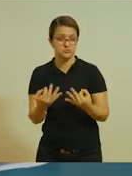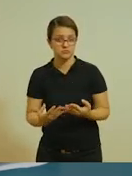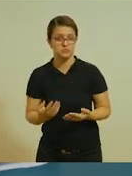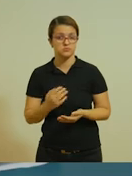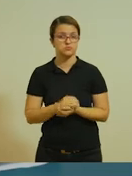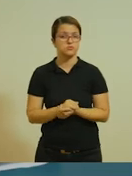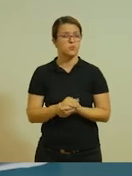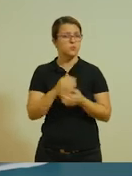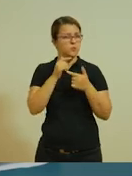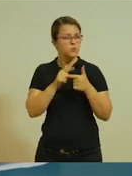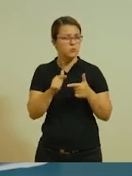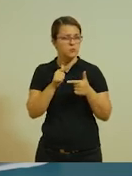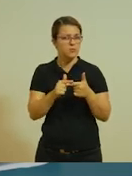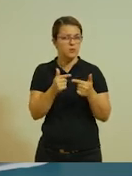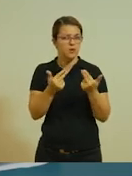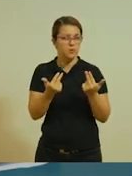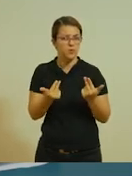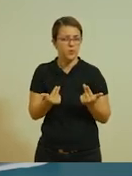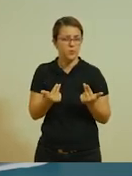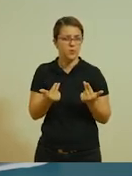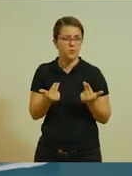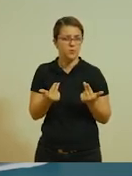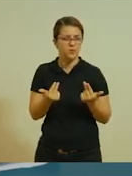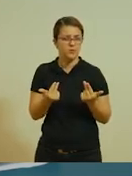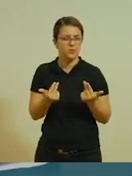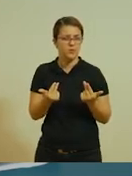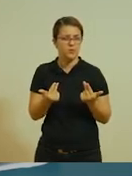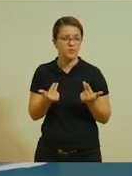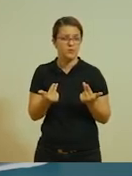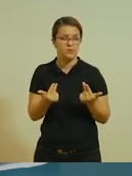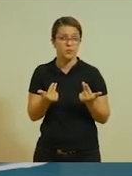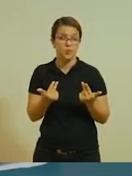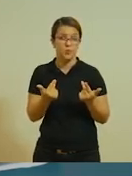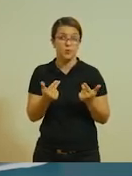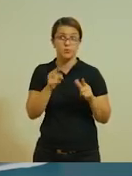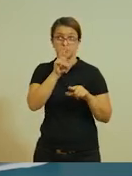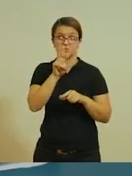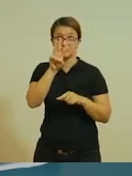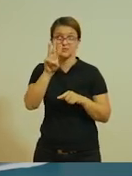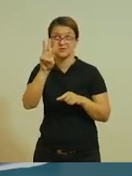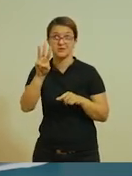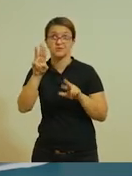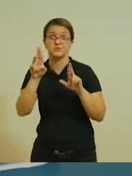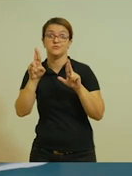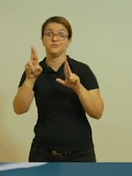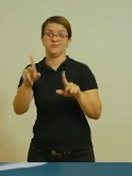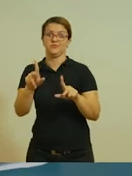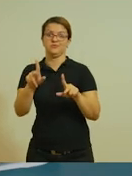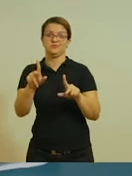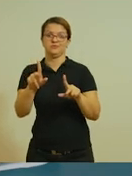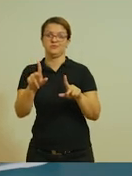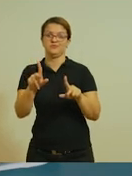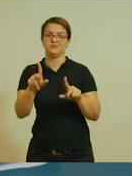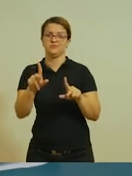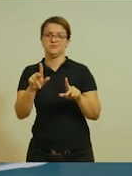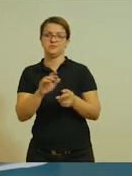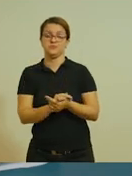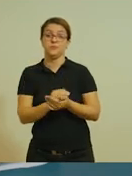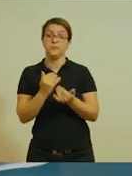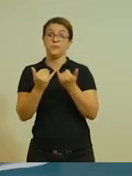esses problemas aqui não são iguais aos que estão no lição de casa. Mas eles são praticamente